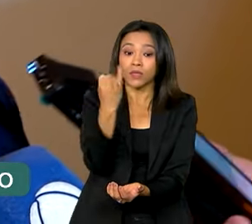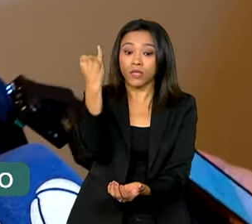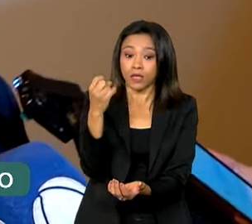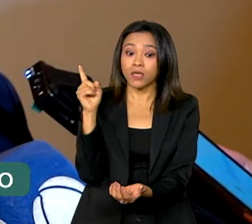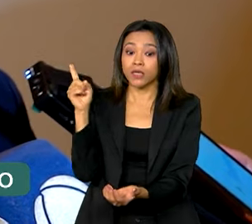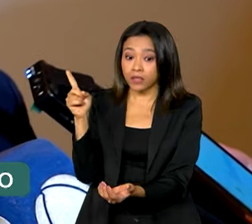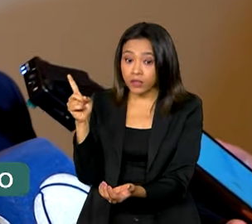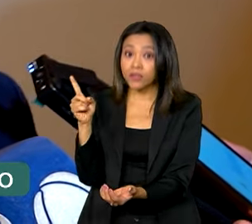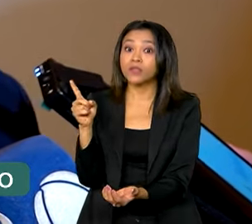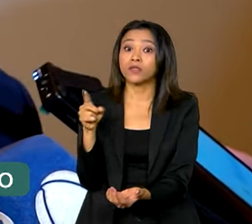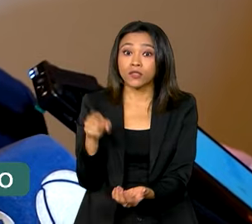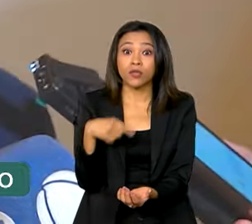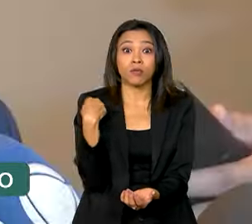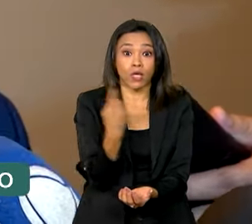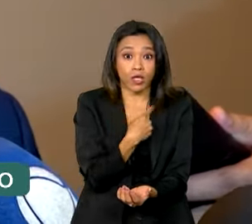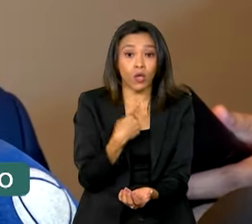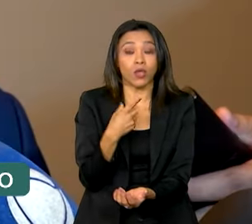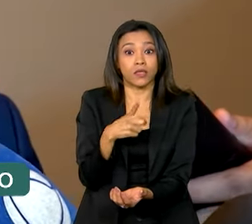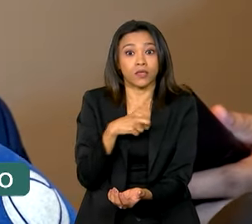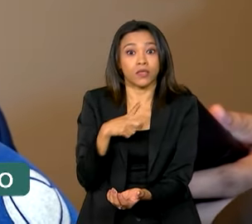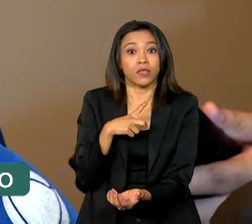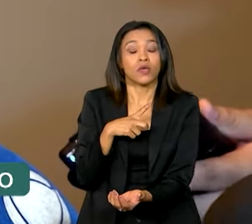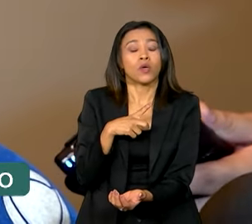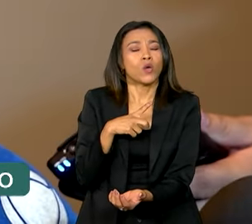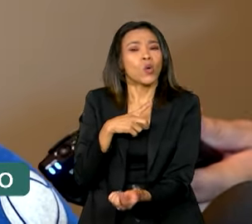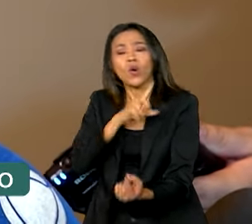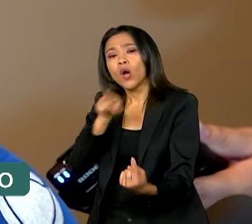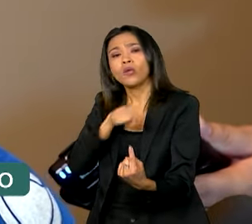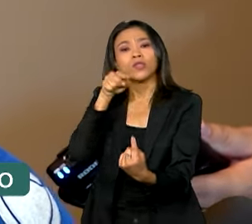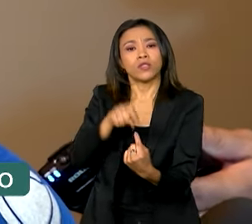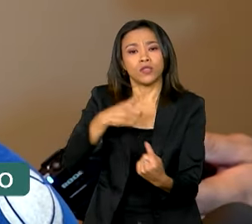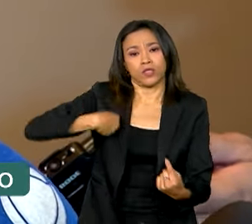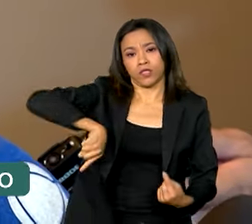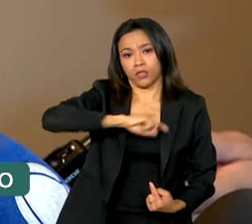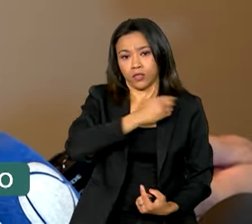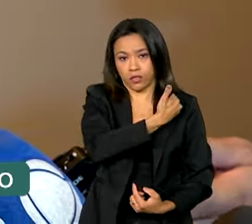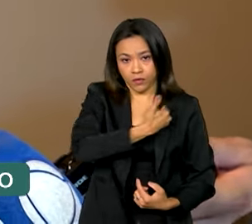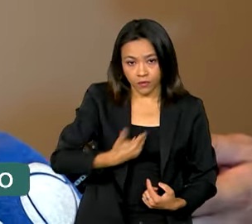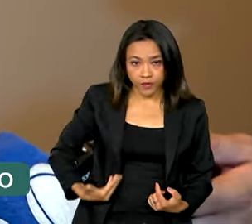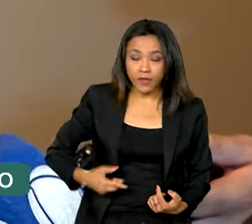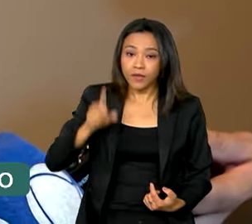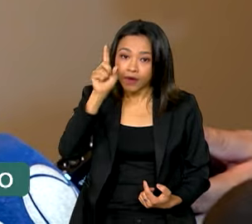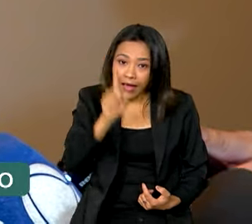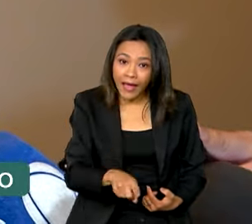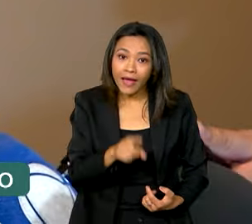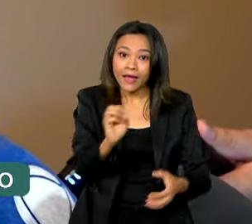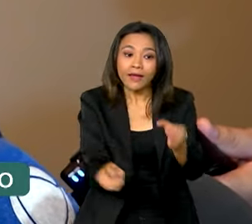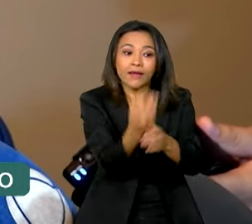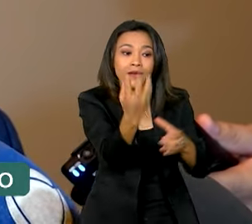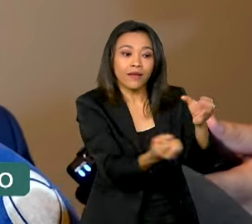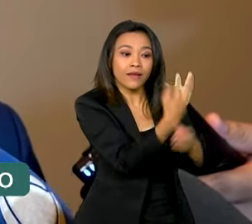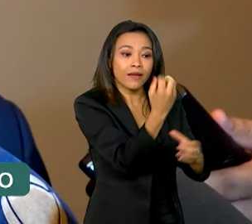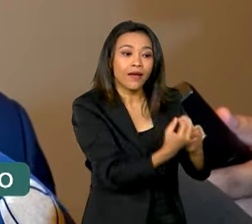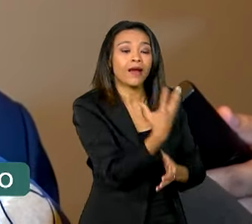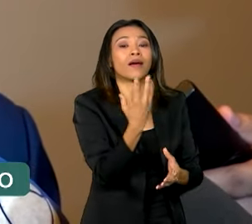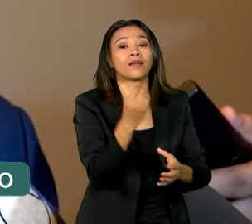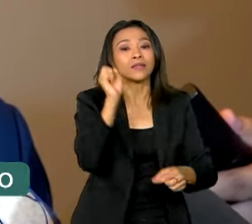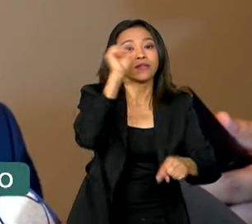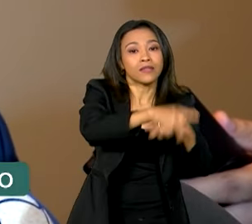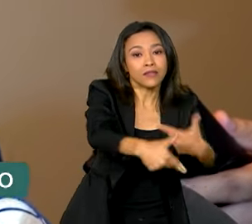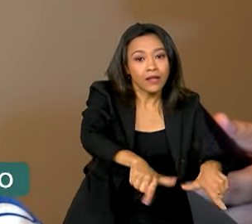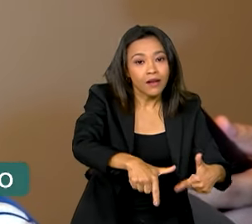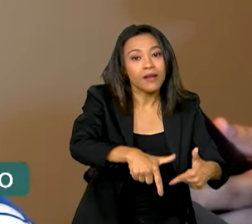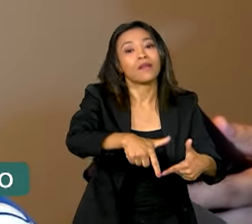manufaturar as nossas riquezas. O grande propósito do nosso governo é a geração de emprego e renda como forma da